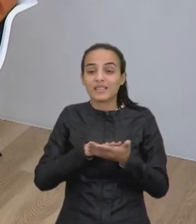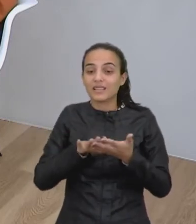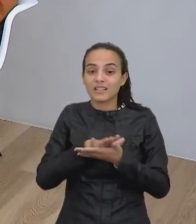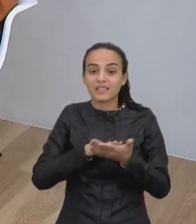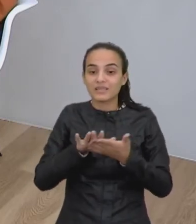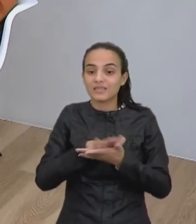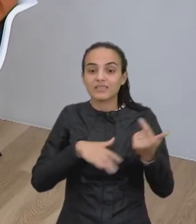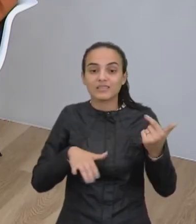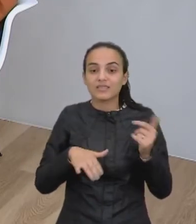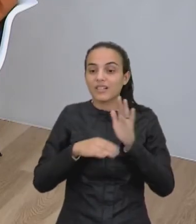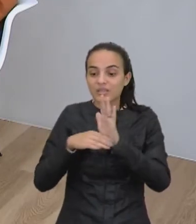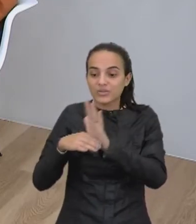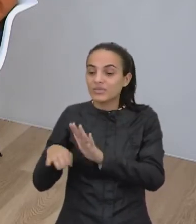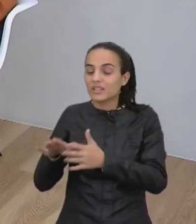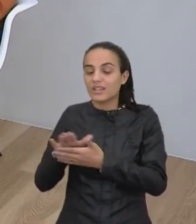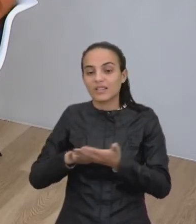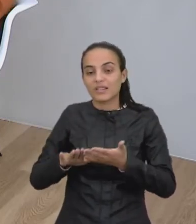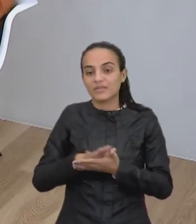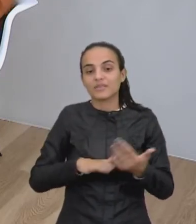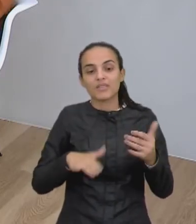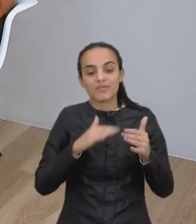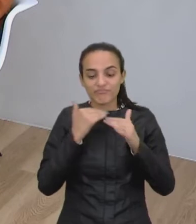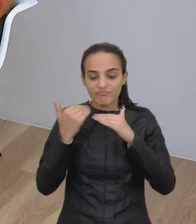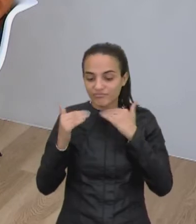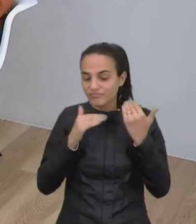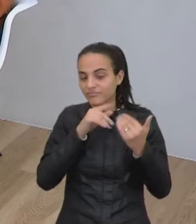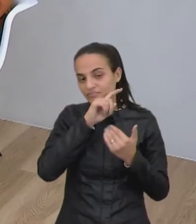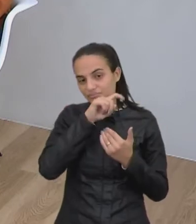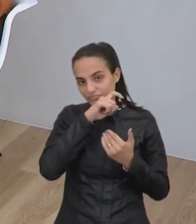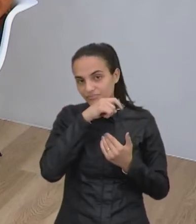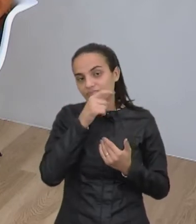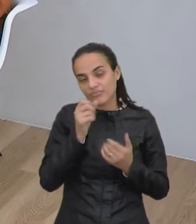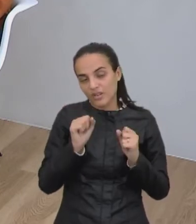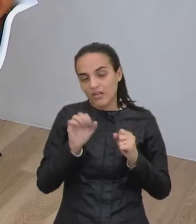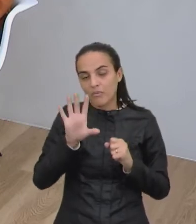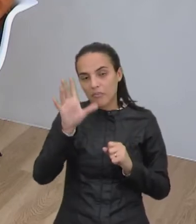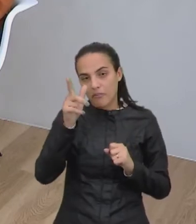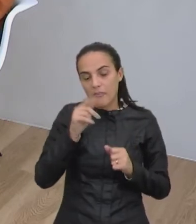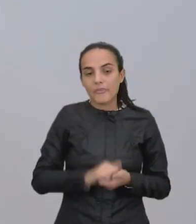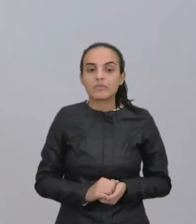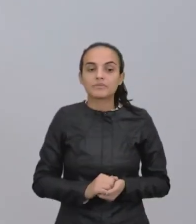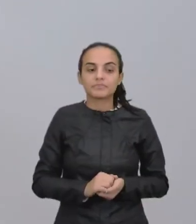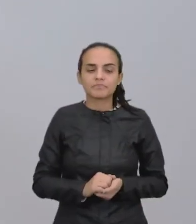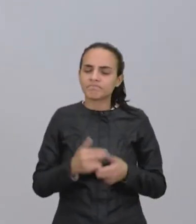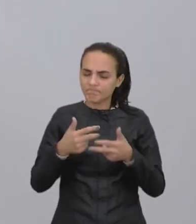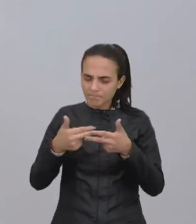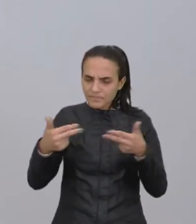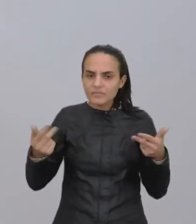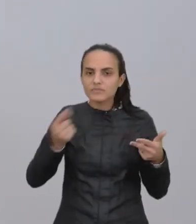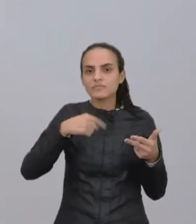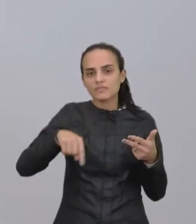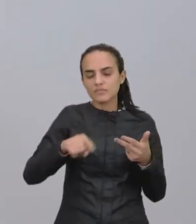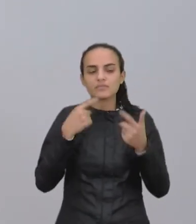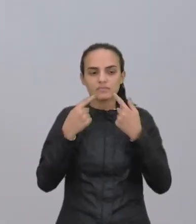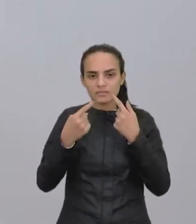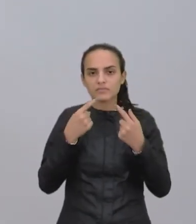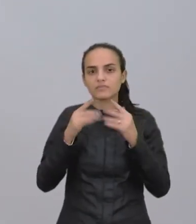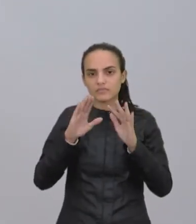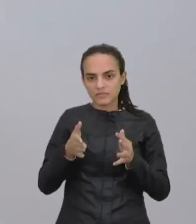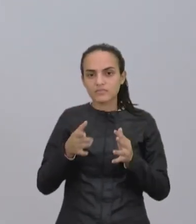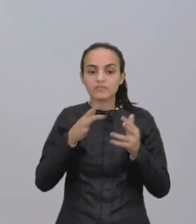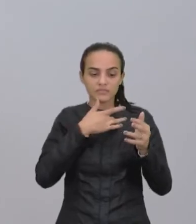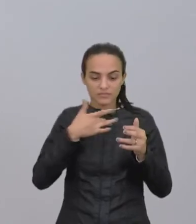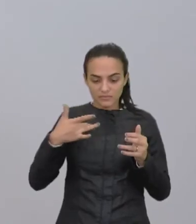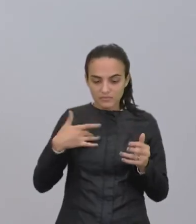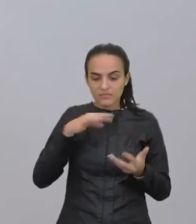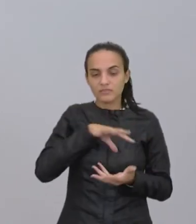serve pra nada, ele não vai digerir aquilo, coitadinha. Exatamente. E aí, né, dentre, então, né, que a gente tava aí falando pra vocês sobre a